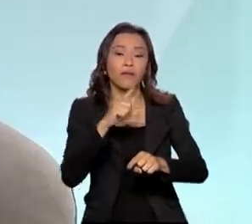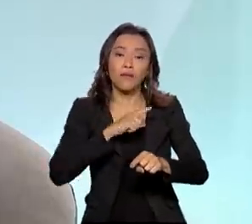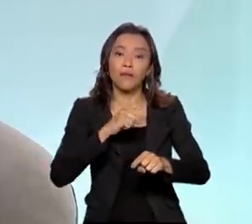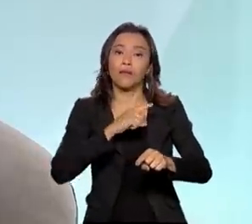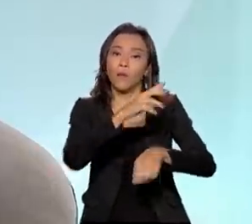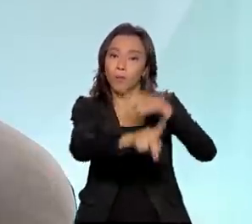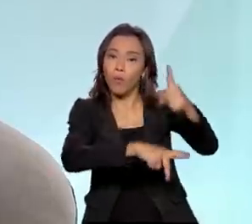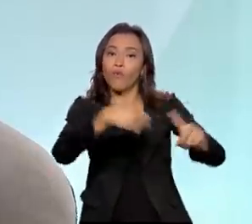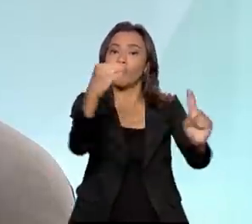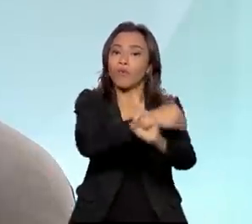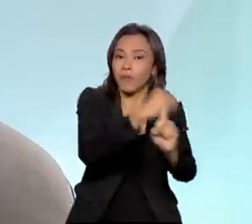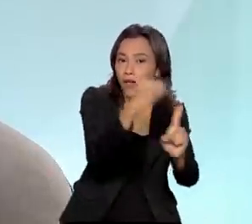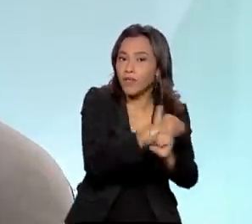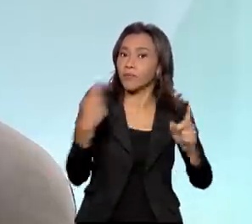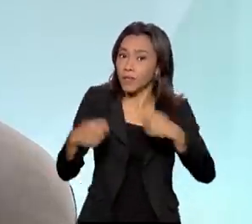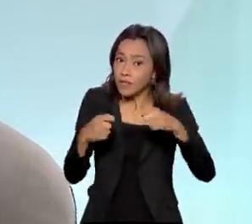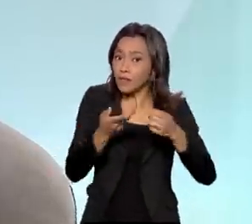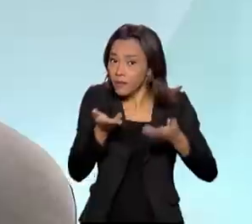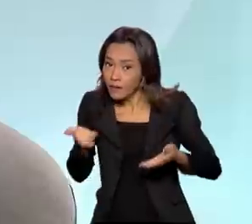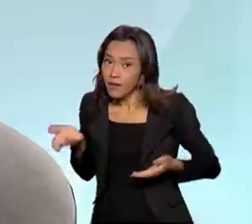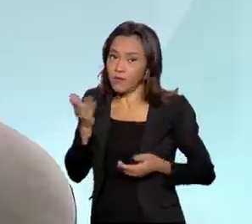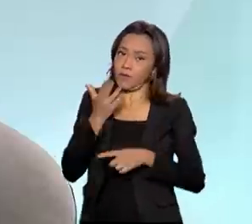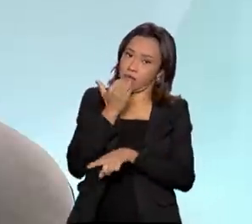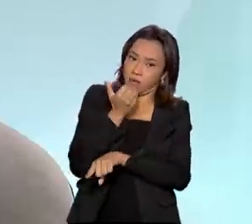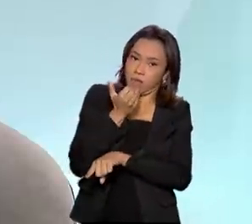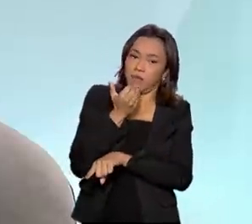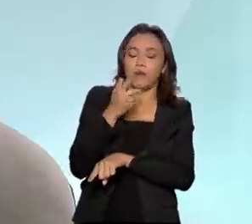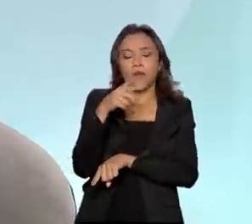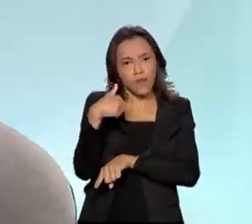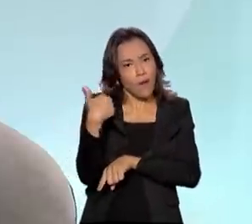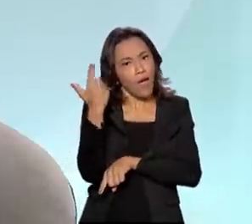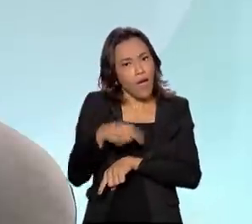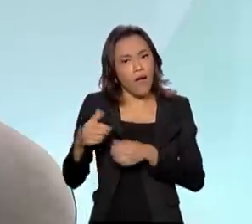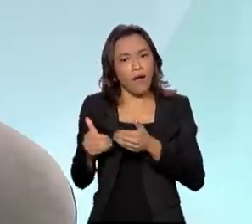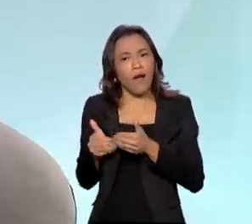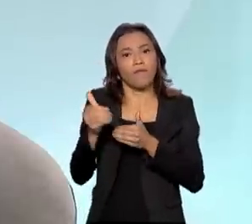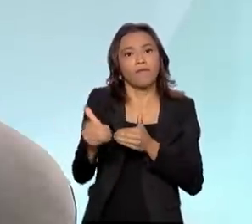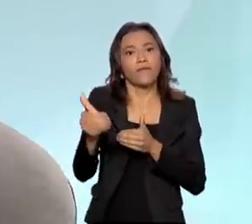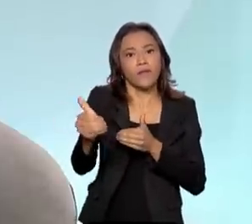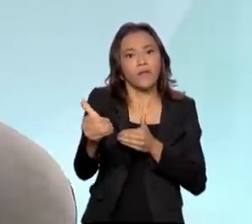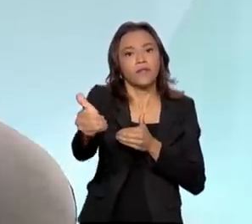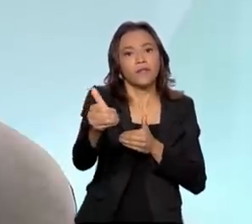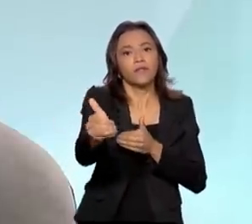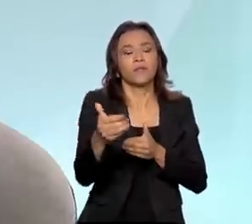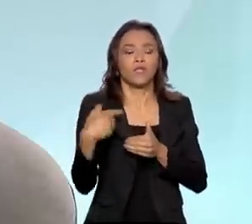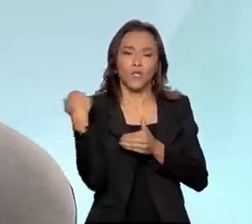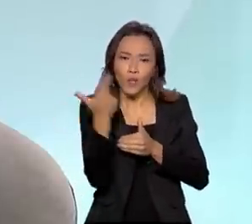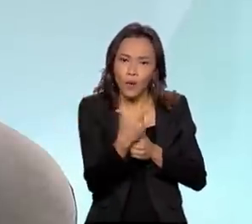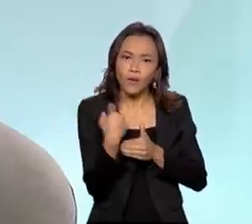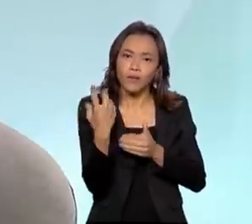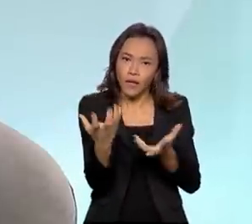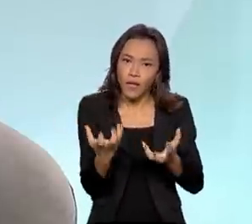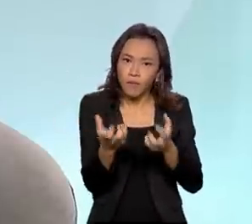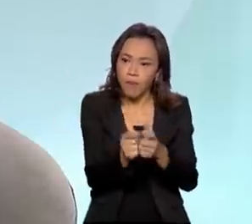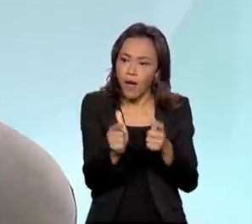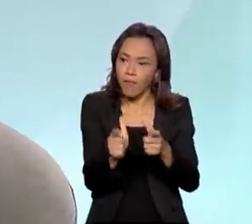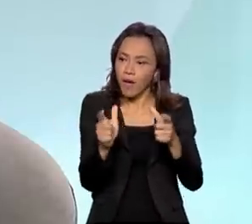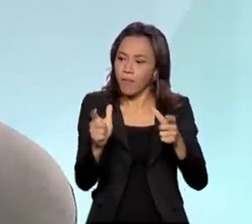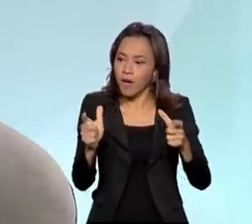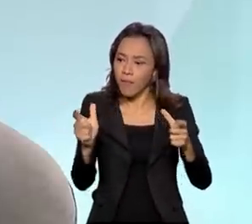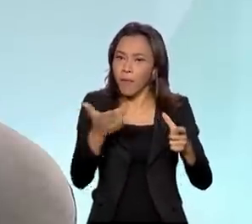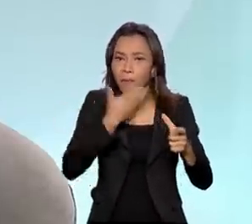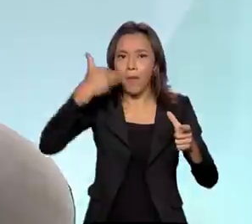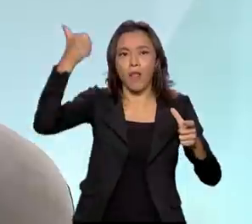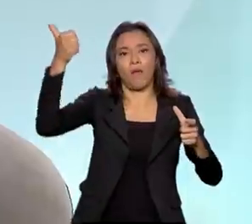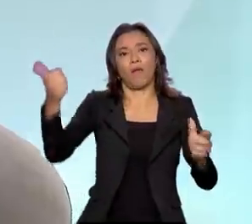que necessita desses alimentos. Então, são avanços onde nós buscamos fortalecer e ampliar o programa de transferência de renda,